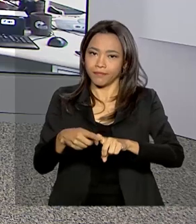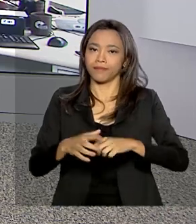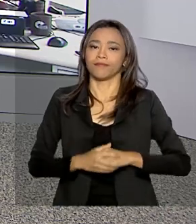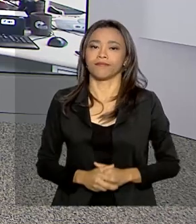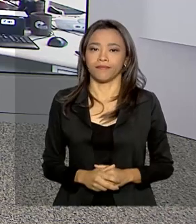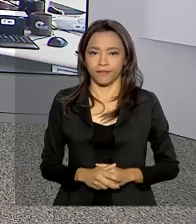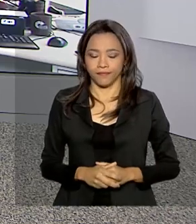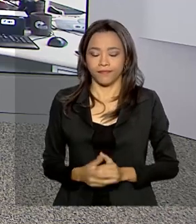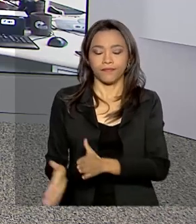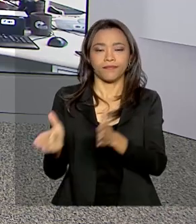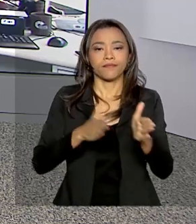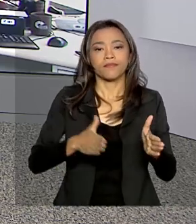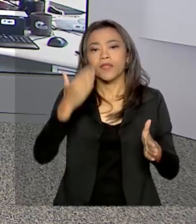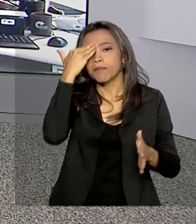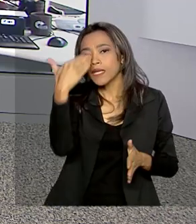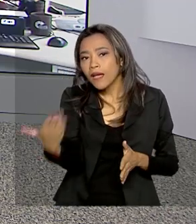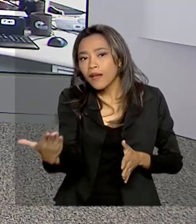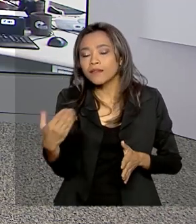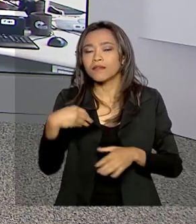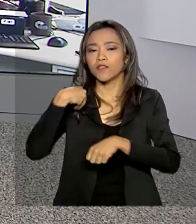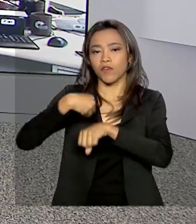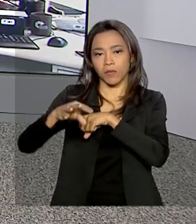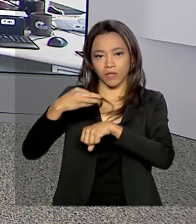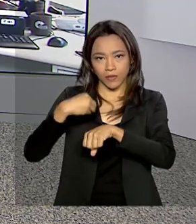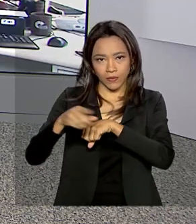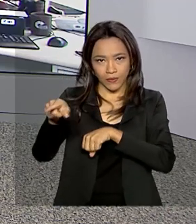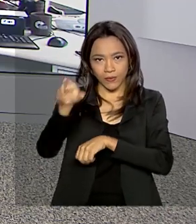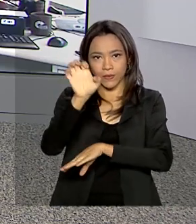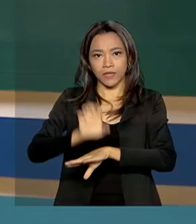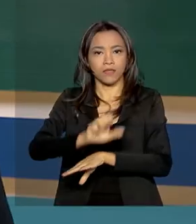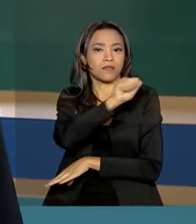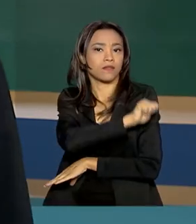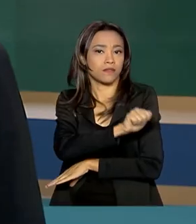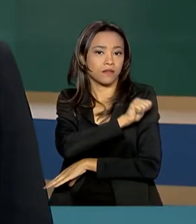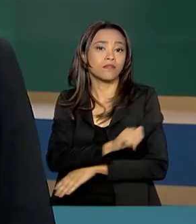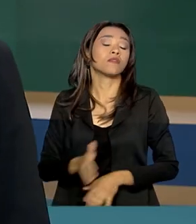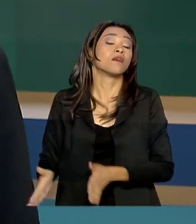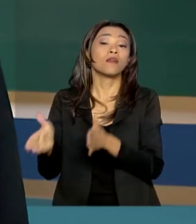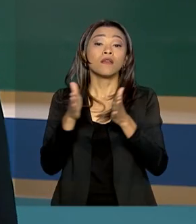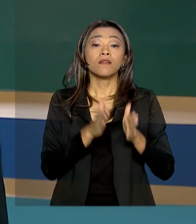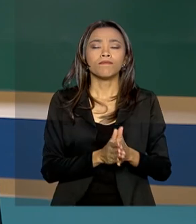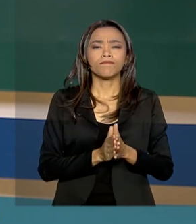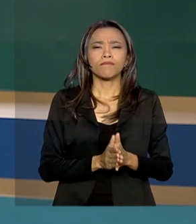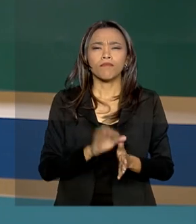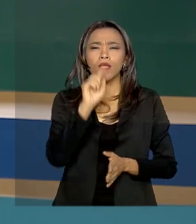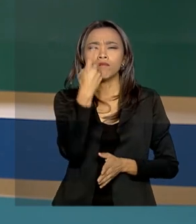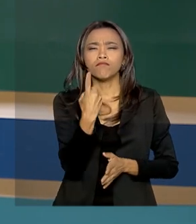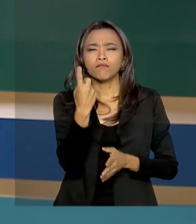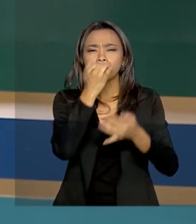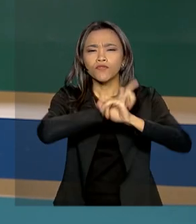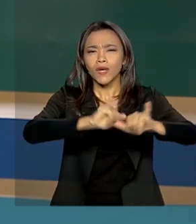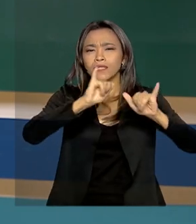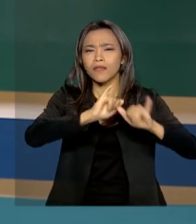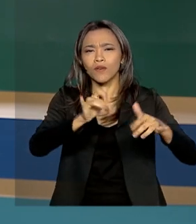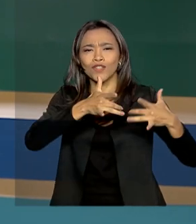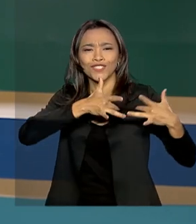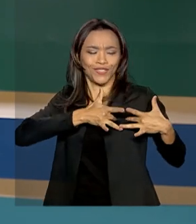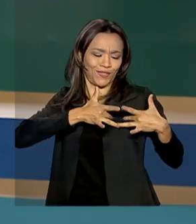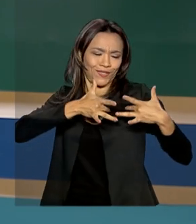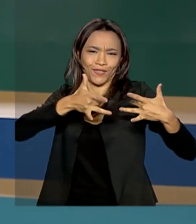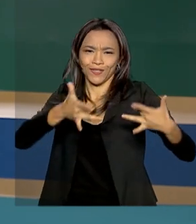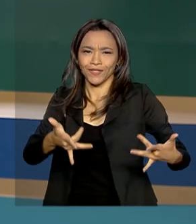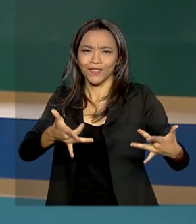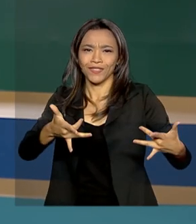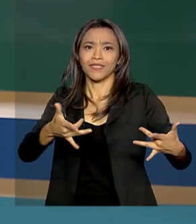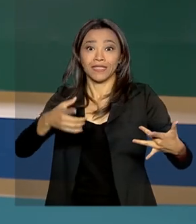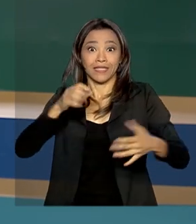Obrigada, Priscila, pelas suas informações ao vivo, direto do Rio de Janeiro. Uma das campanhas de solidariedade mais